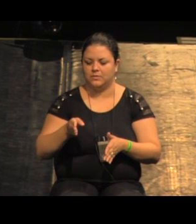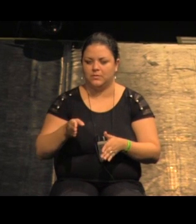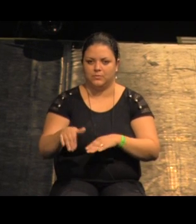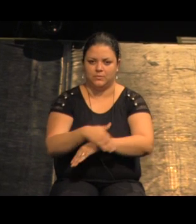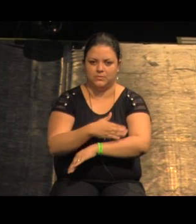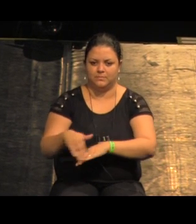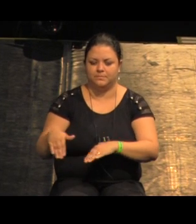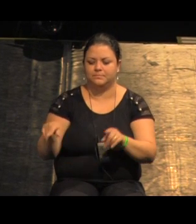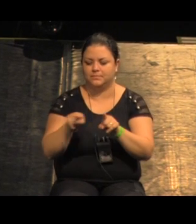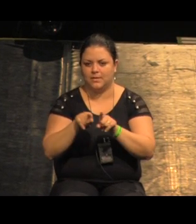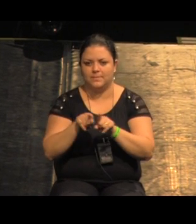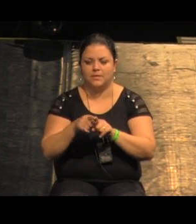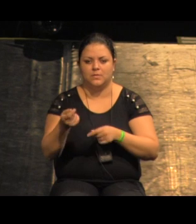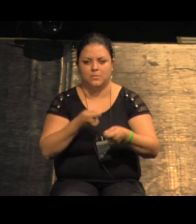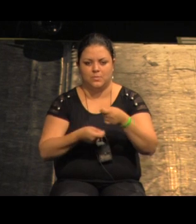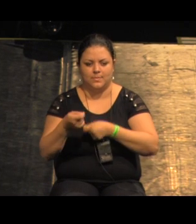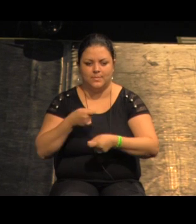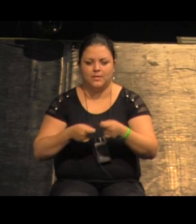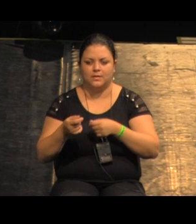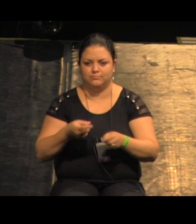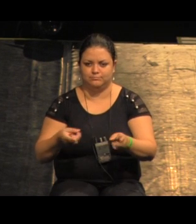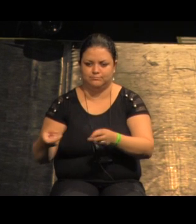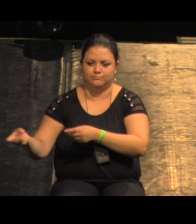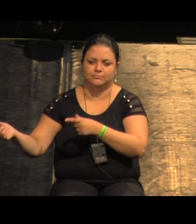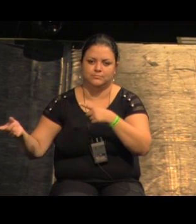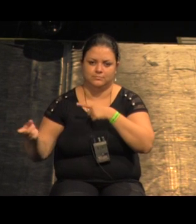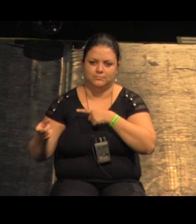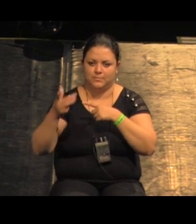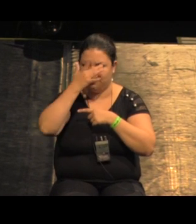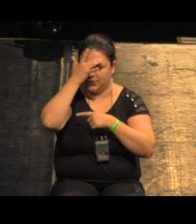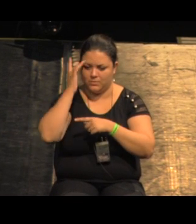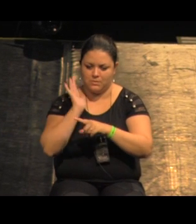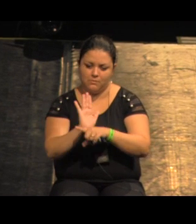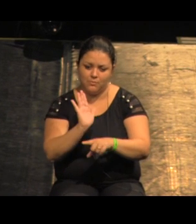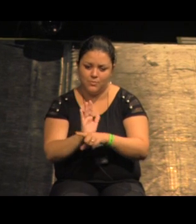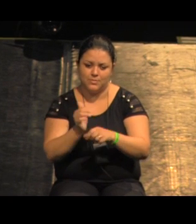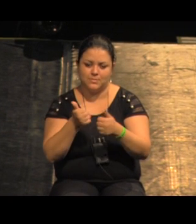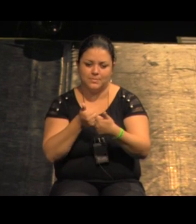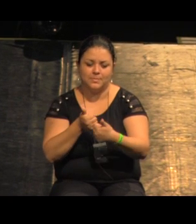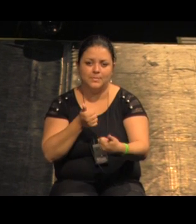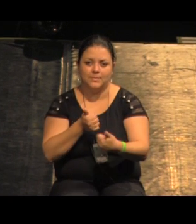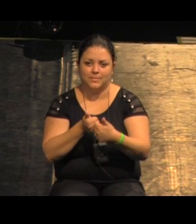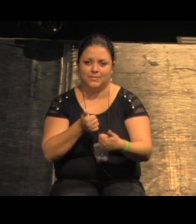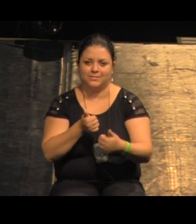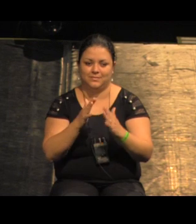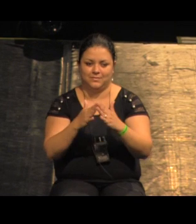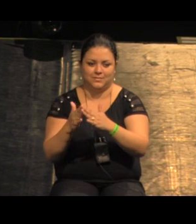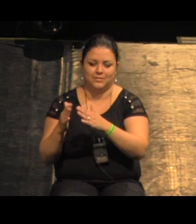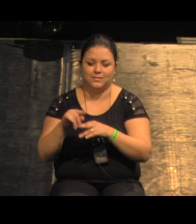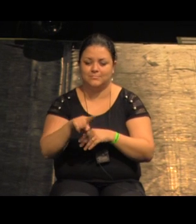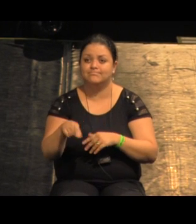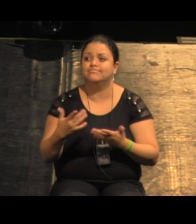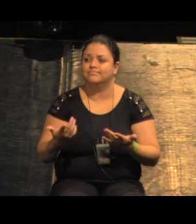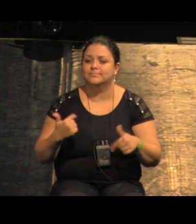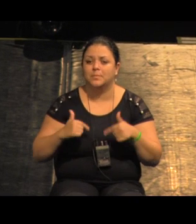comércio ele tinha uma função primeiro de empoderar essa população carente então eles sobreviviam eles eram donos de comércio